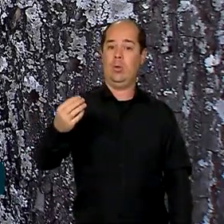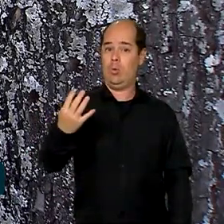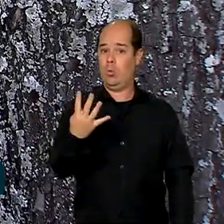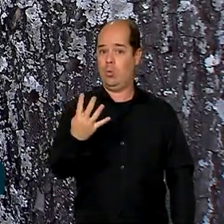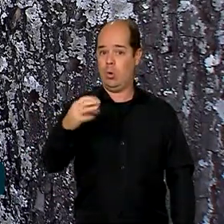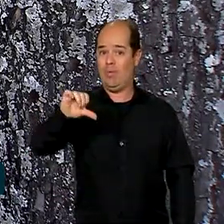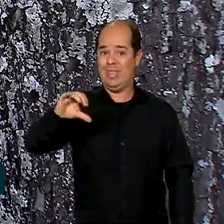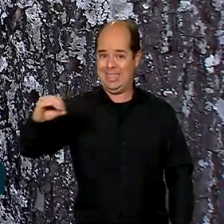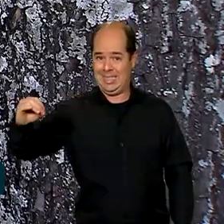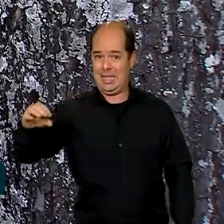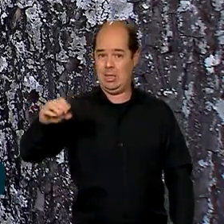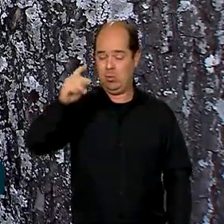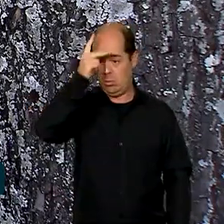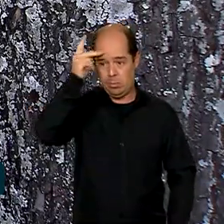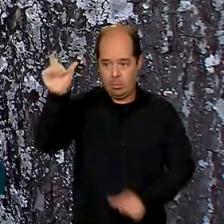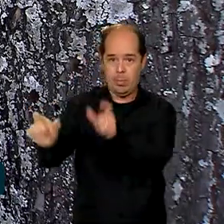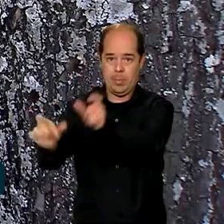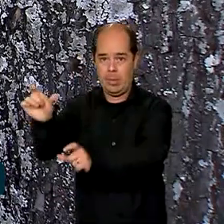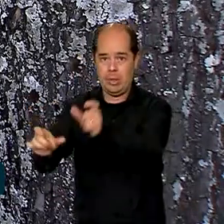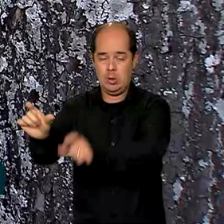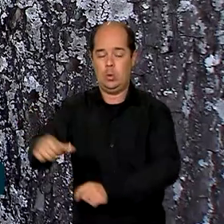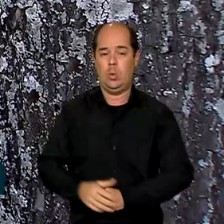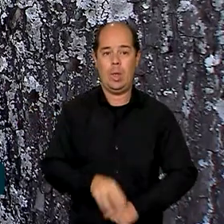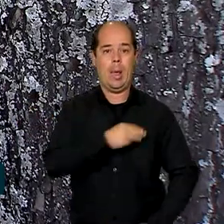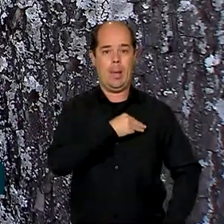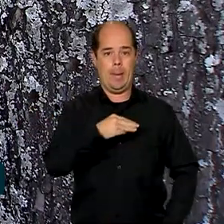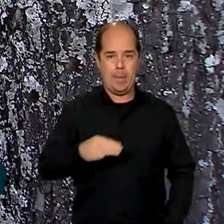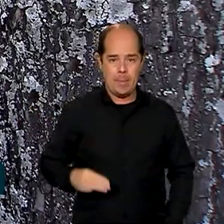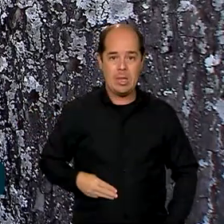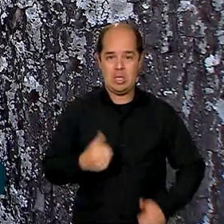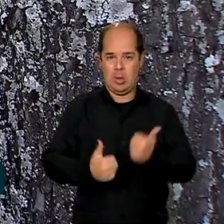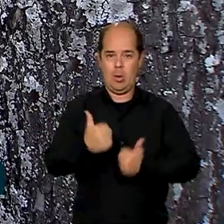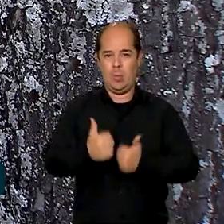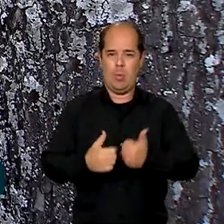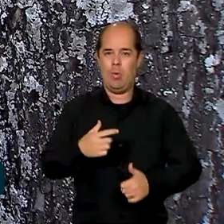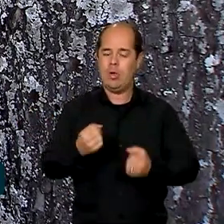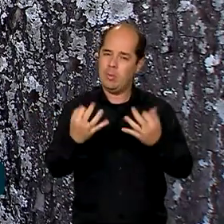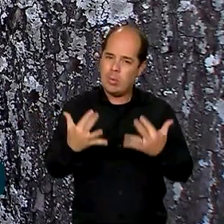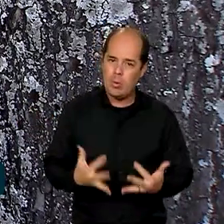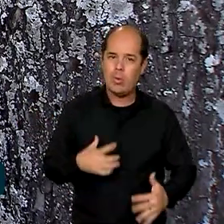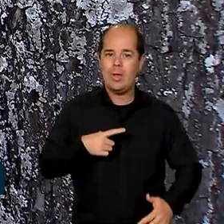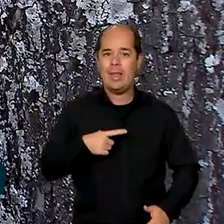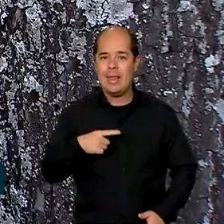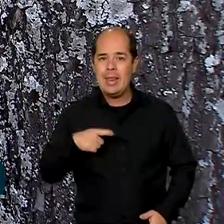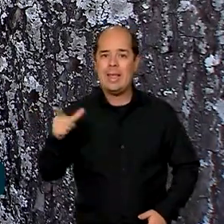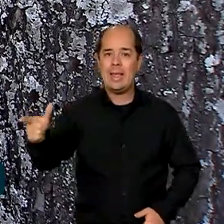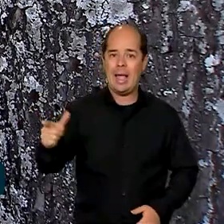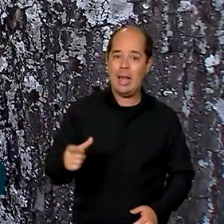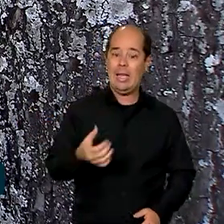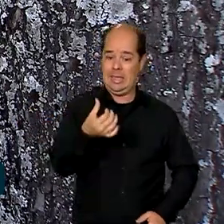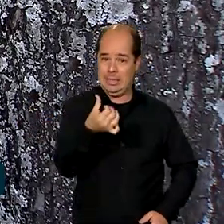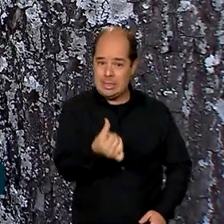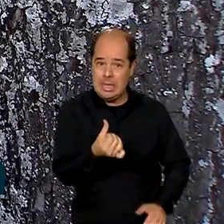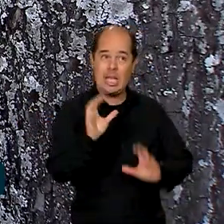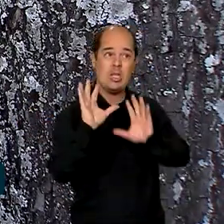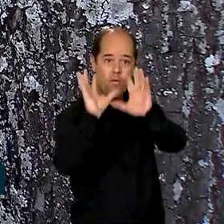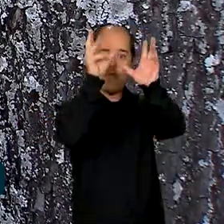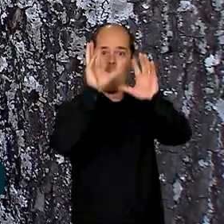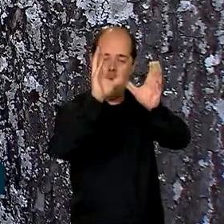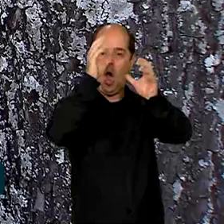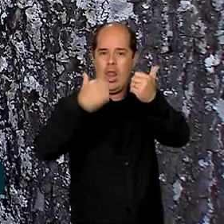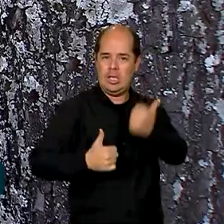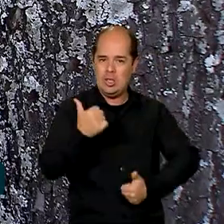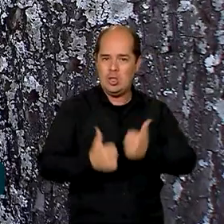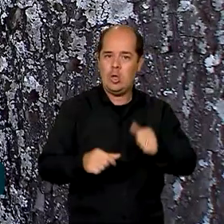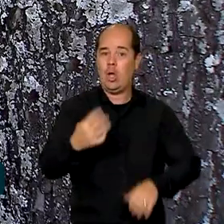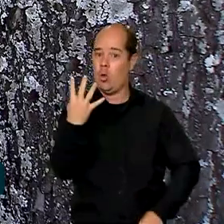informou que entre essas pessoas estão 10 atletas brasileiras que atuavam em Israel, seis jogadoras de vôlei e quatro de